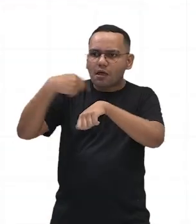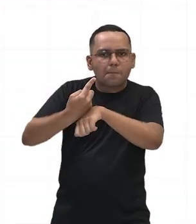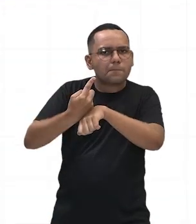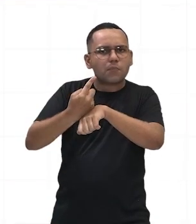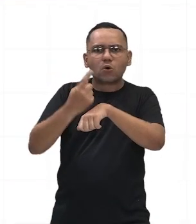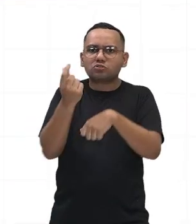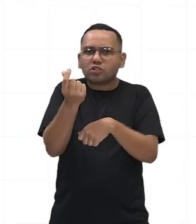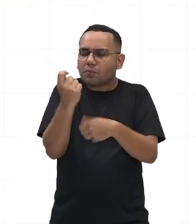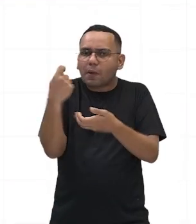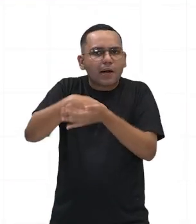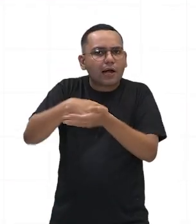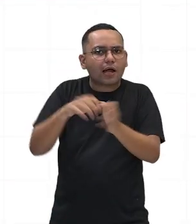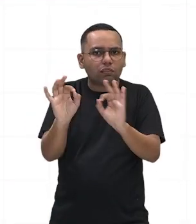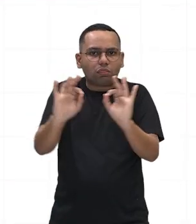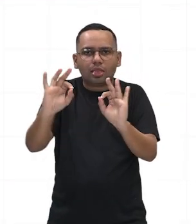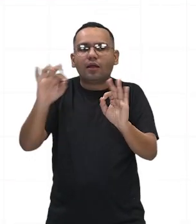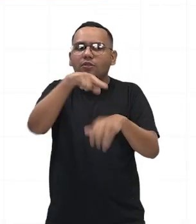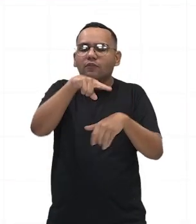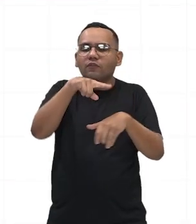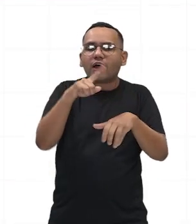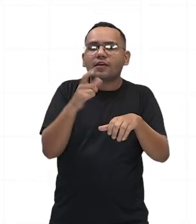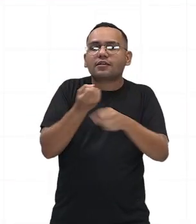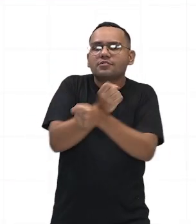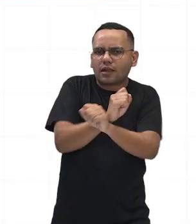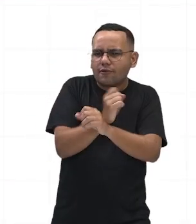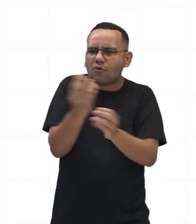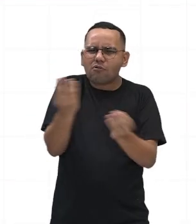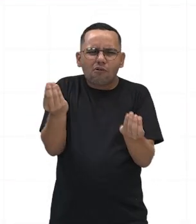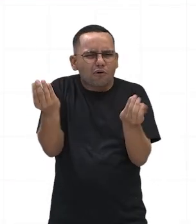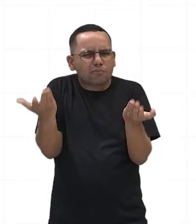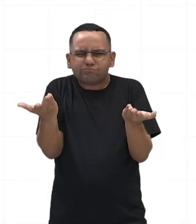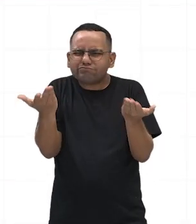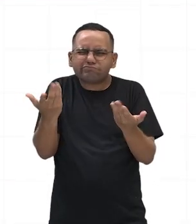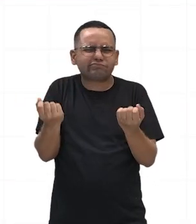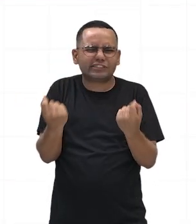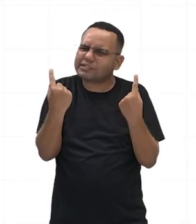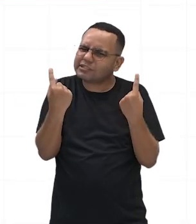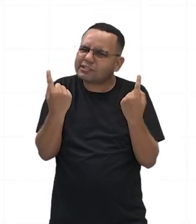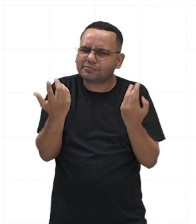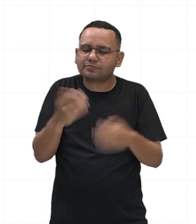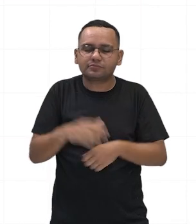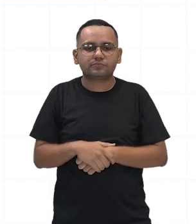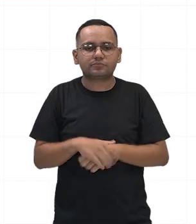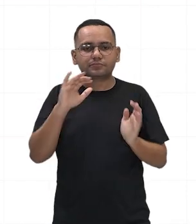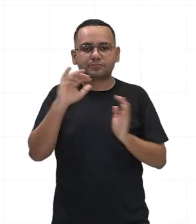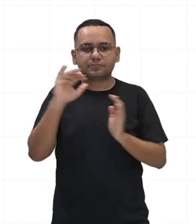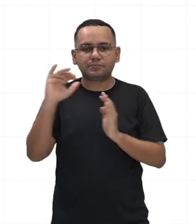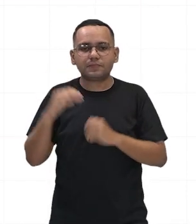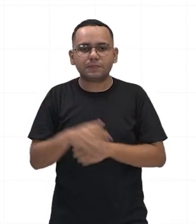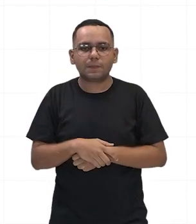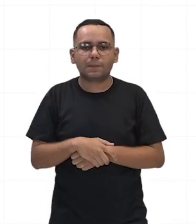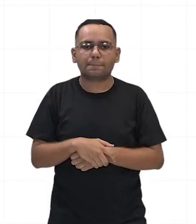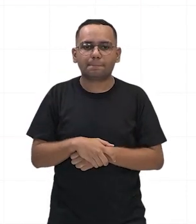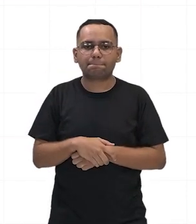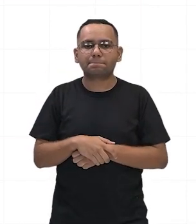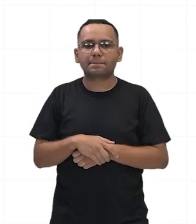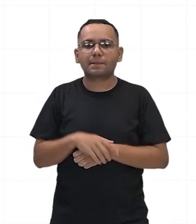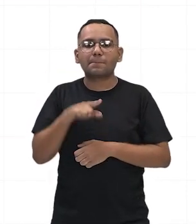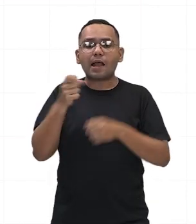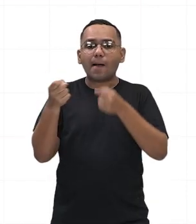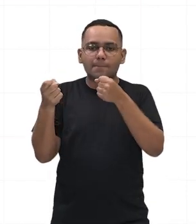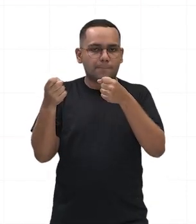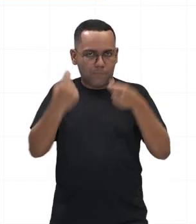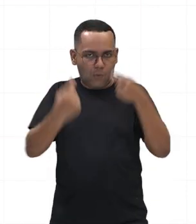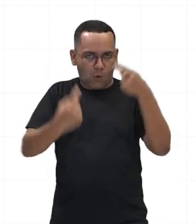expansão. Agora, como é que eles conseguiram se expandir? A política expansionista visava, inicialmente, proteger o território